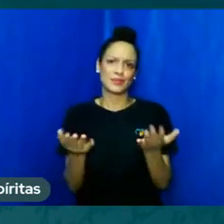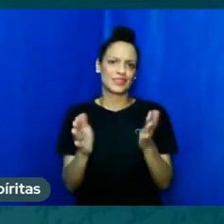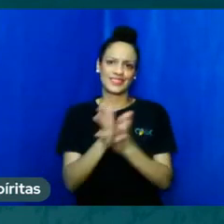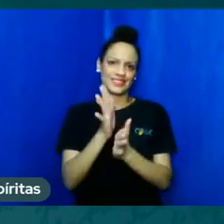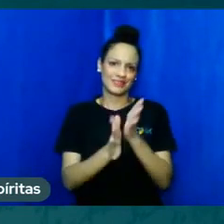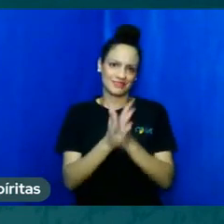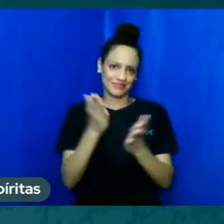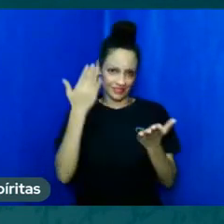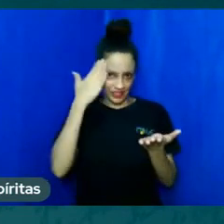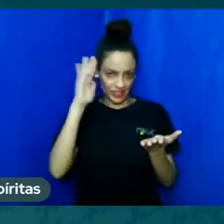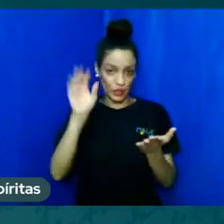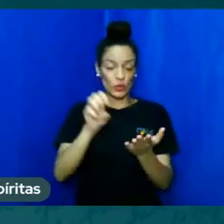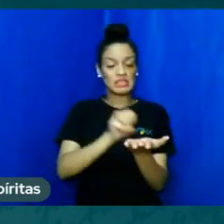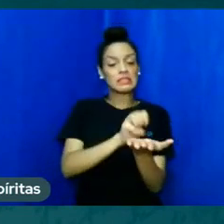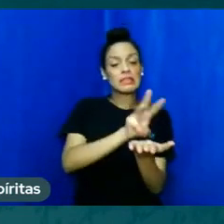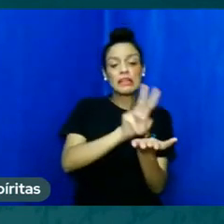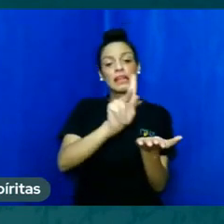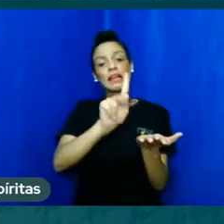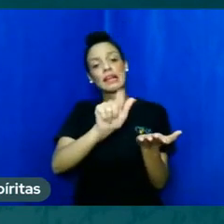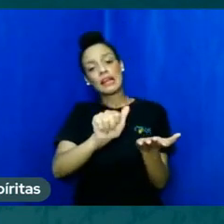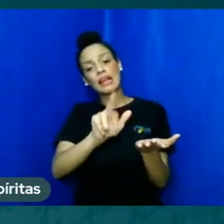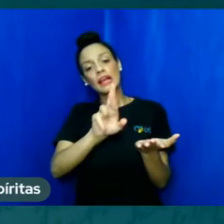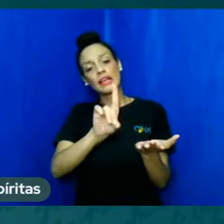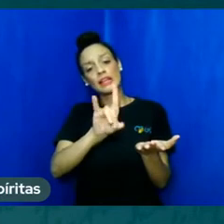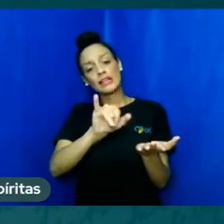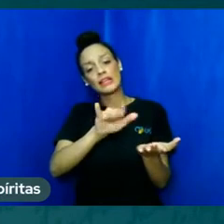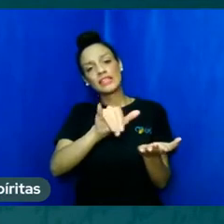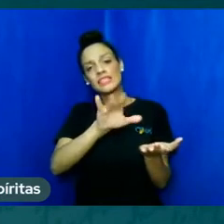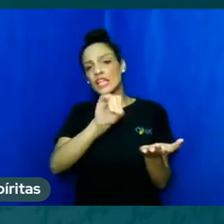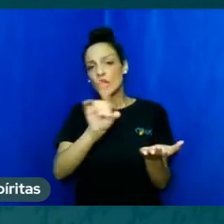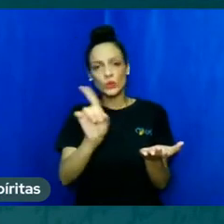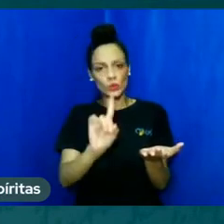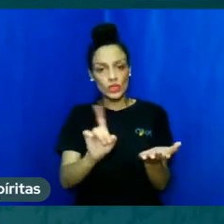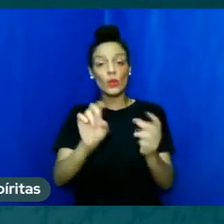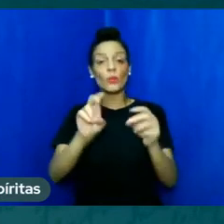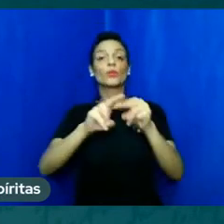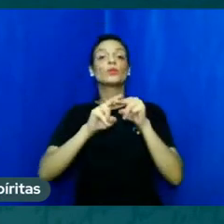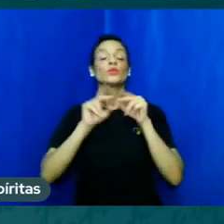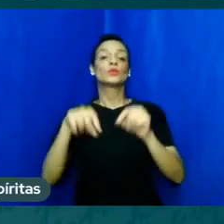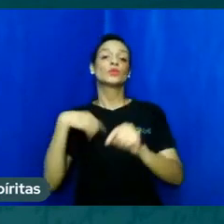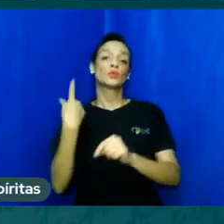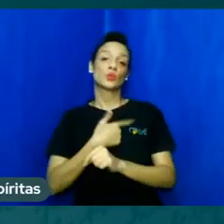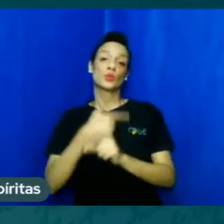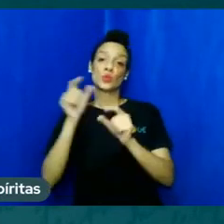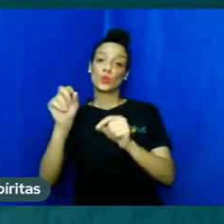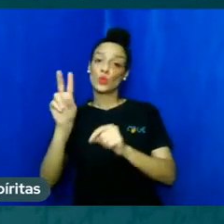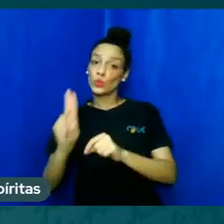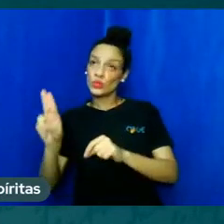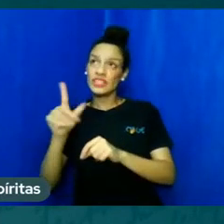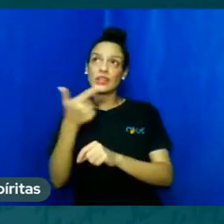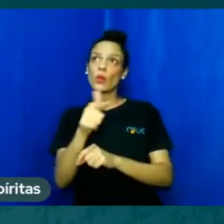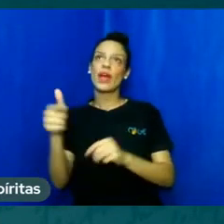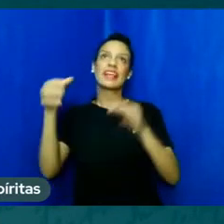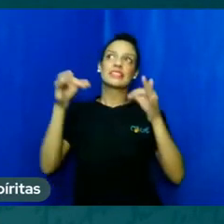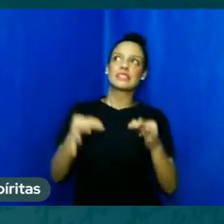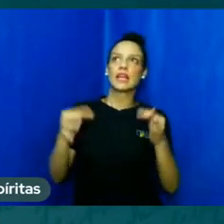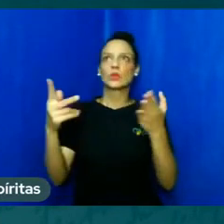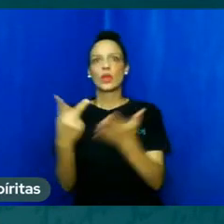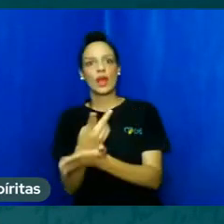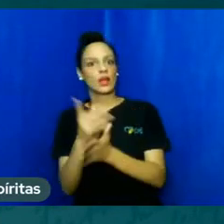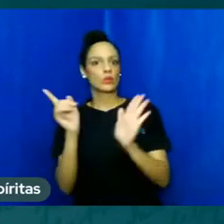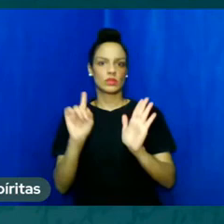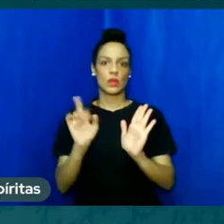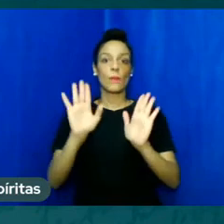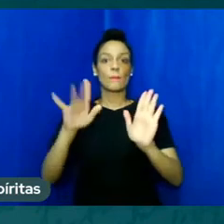kardeciano então por isso utilizamos apenas sugestão de pertinência não de certo ou errado de pertinência